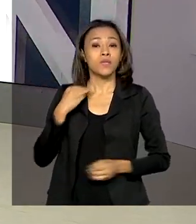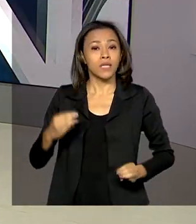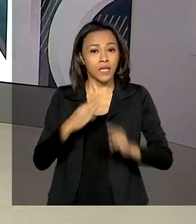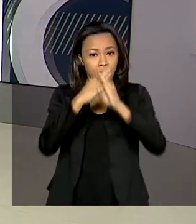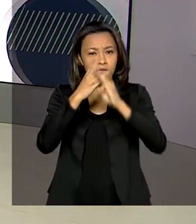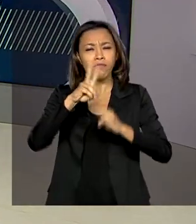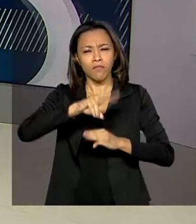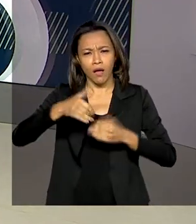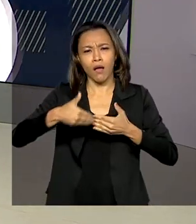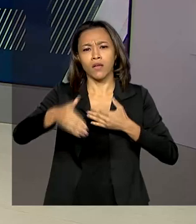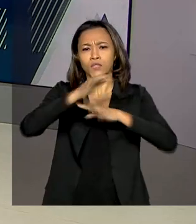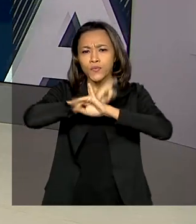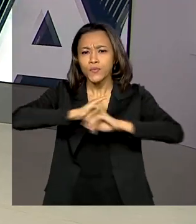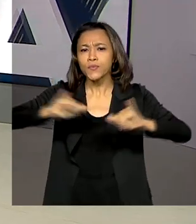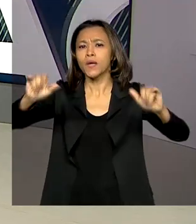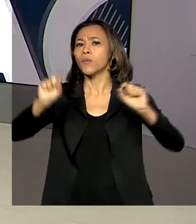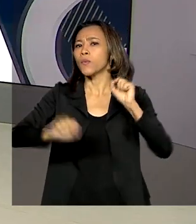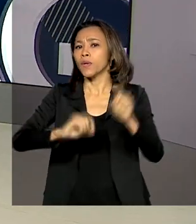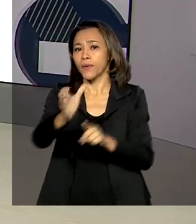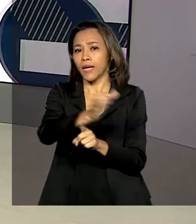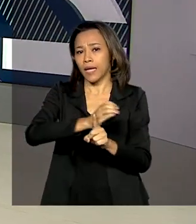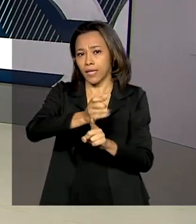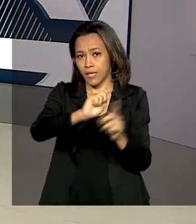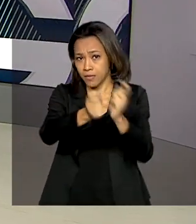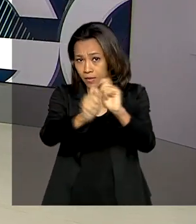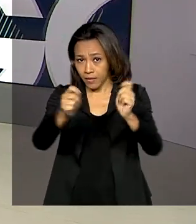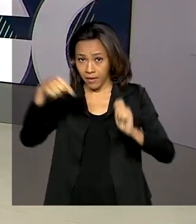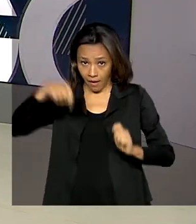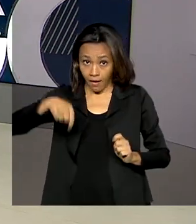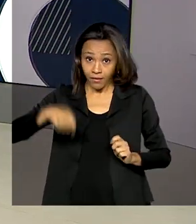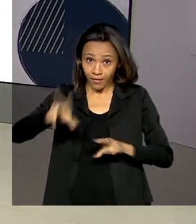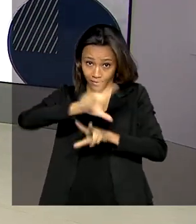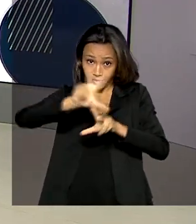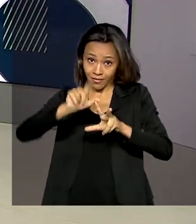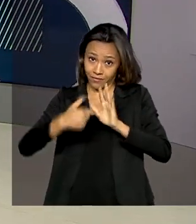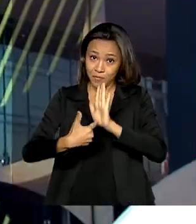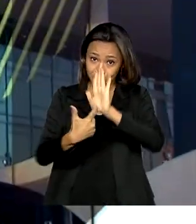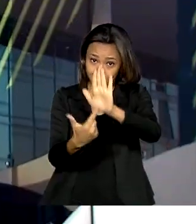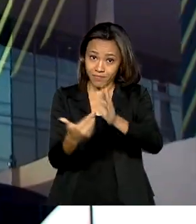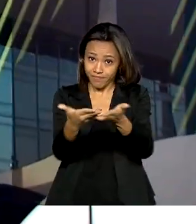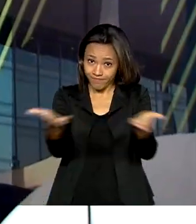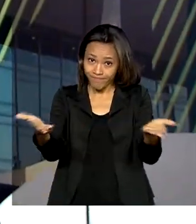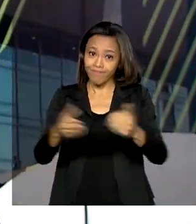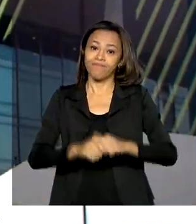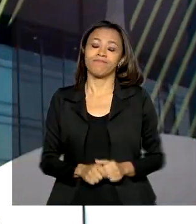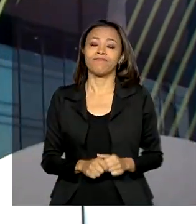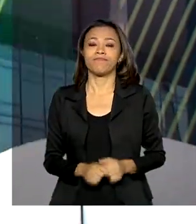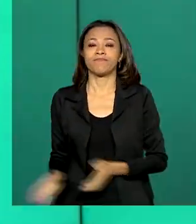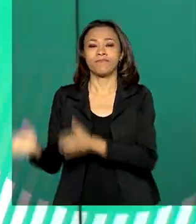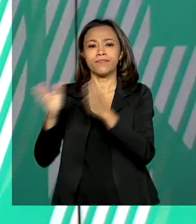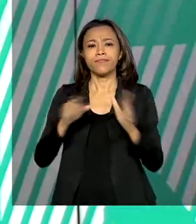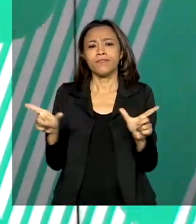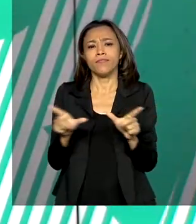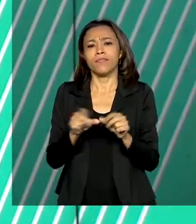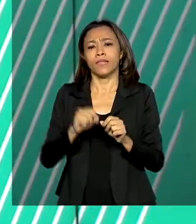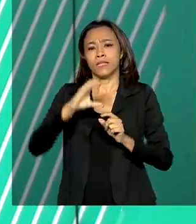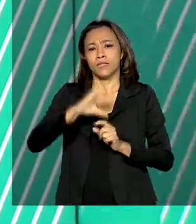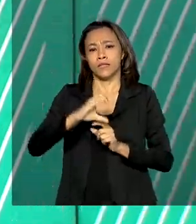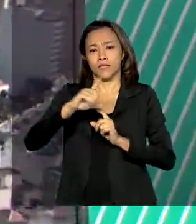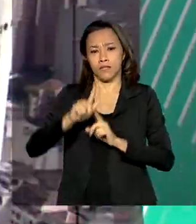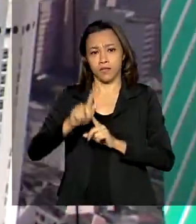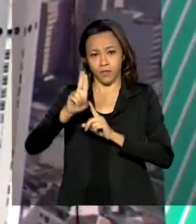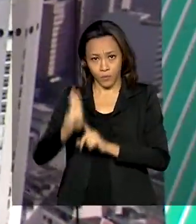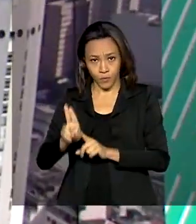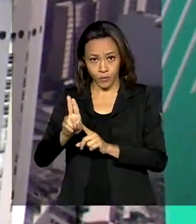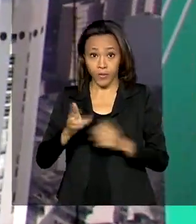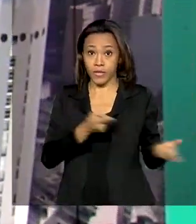informações sobre o calendário de pagamentos. A TV Brasil vai transmitir ao vivo. A Controladoria Geral da União e